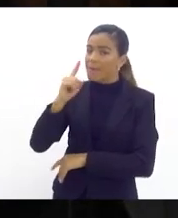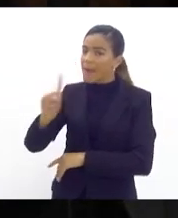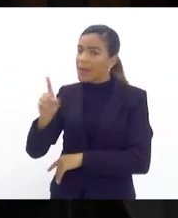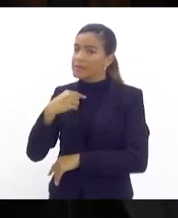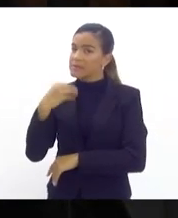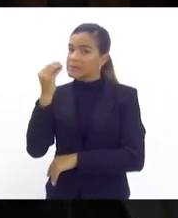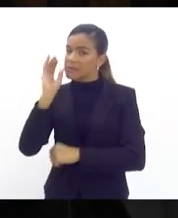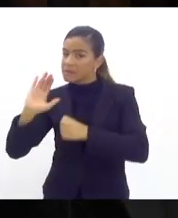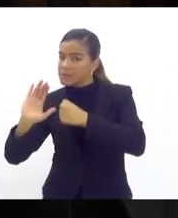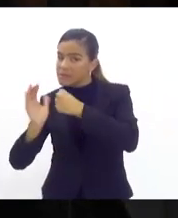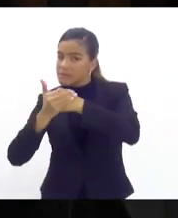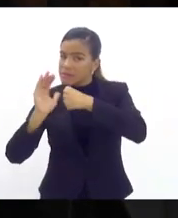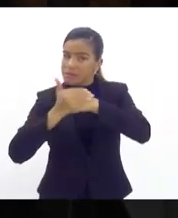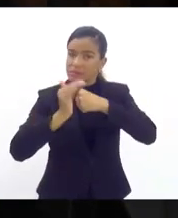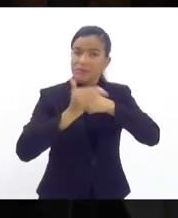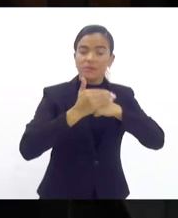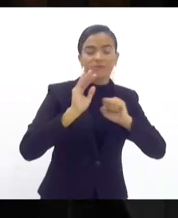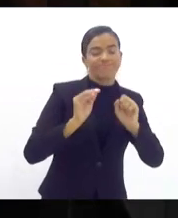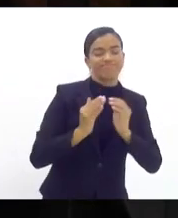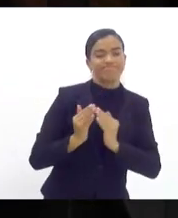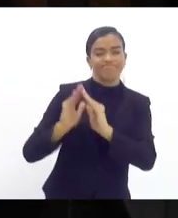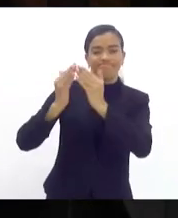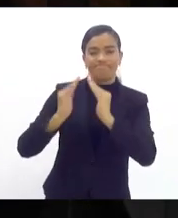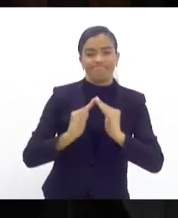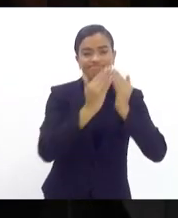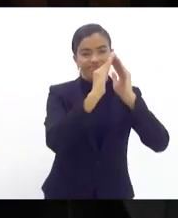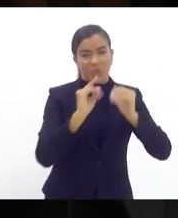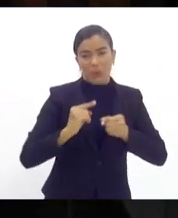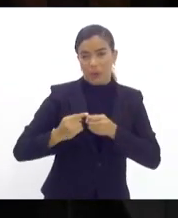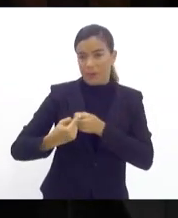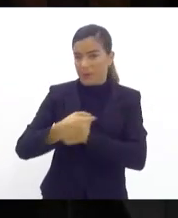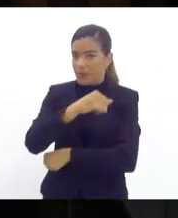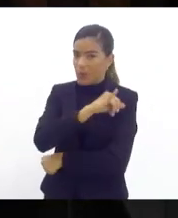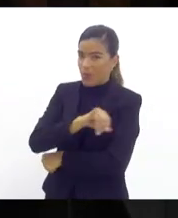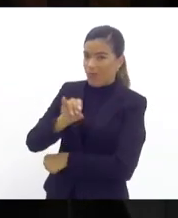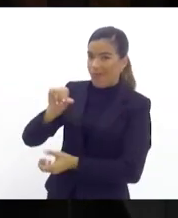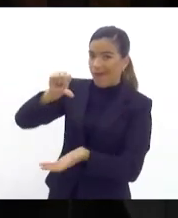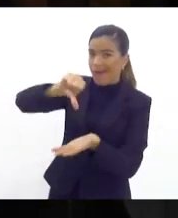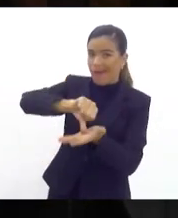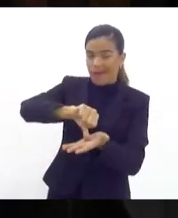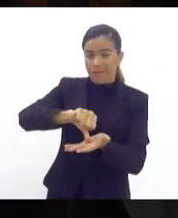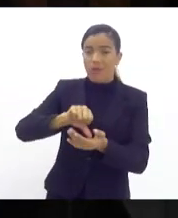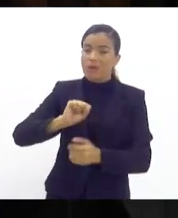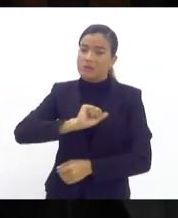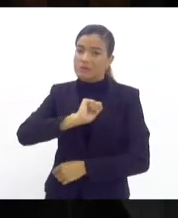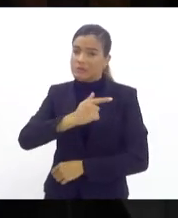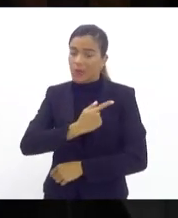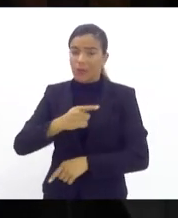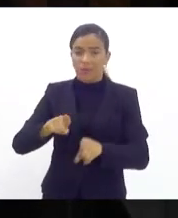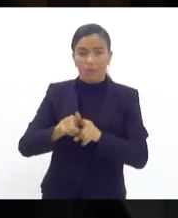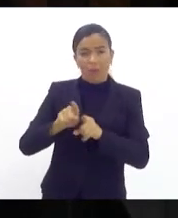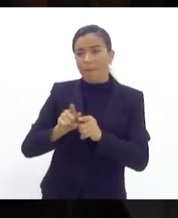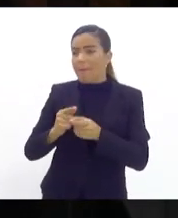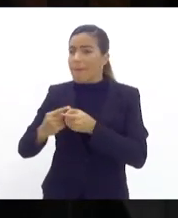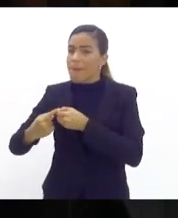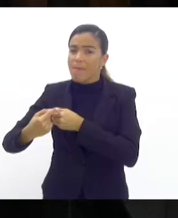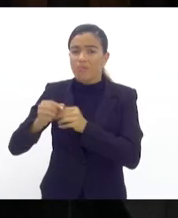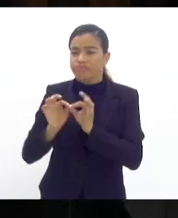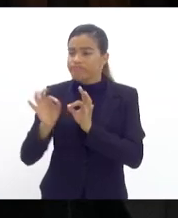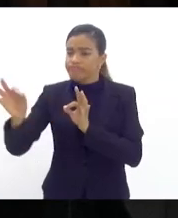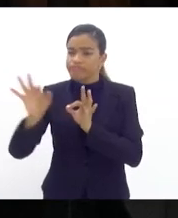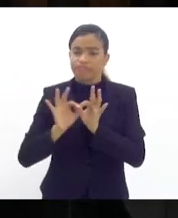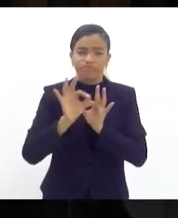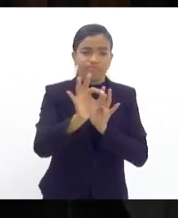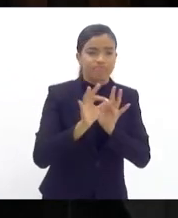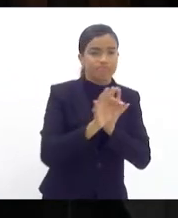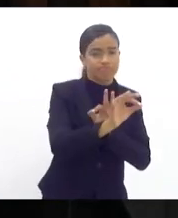refúgio nas comunidades, seja do município do Rio de Janeiro, da capital, em São Gonçalo e outras cidades da